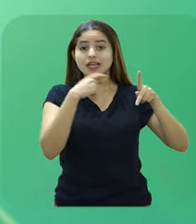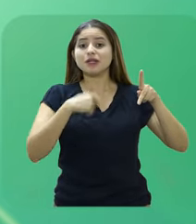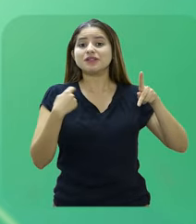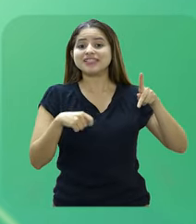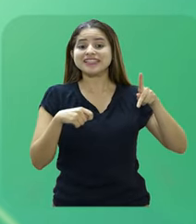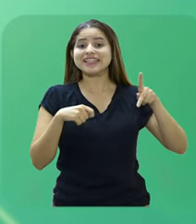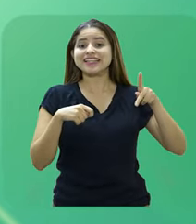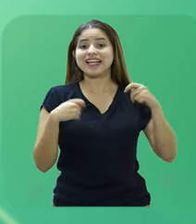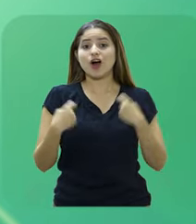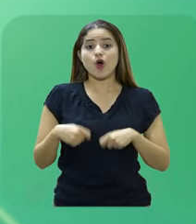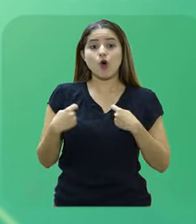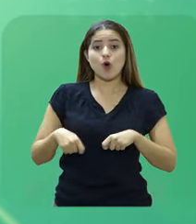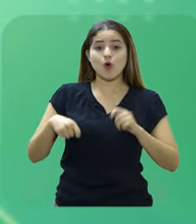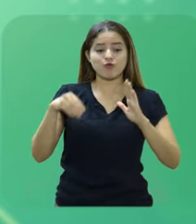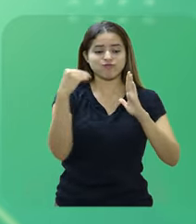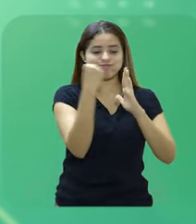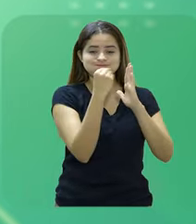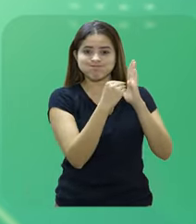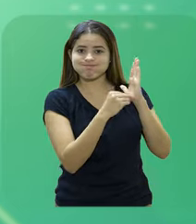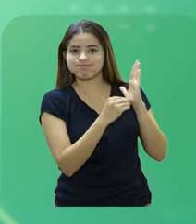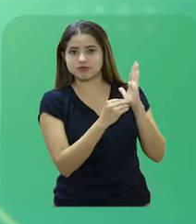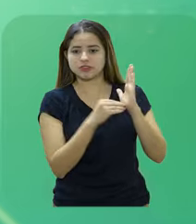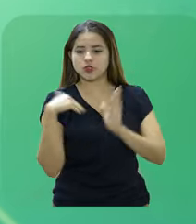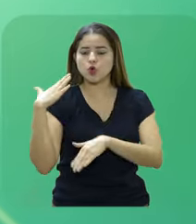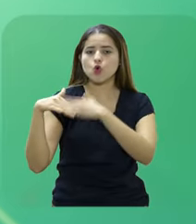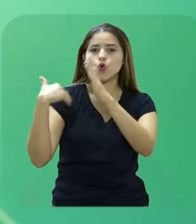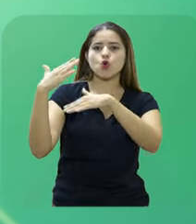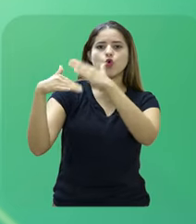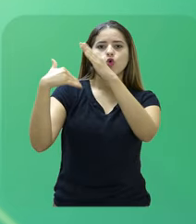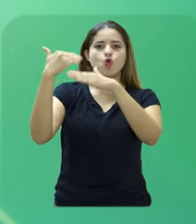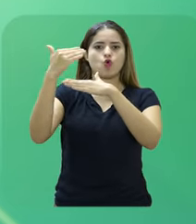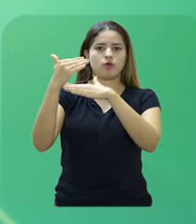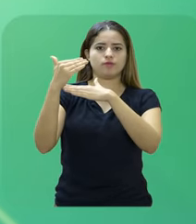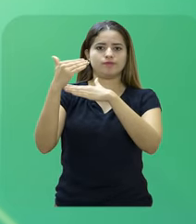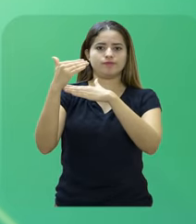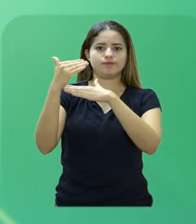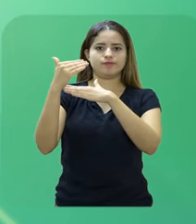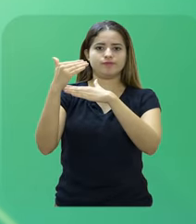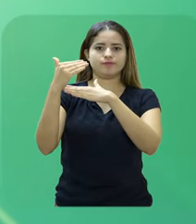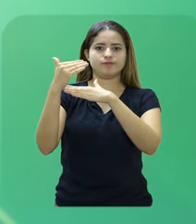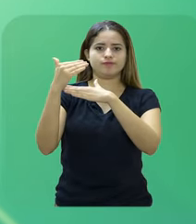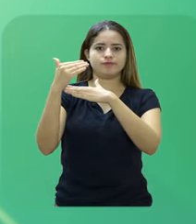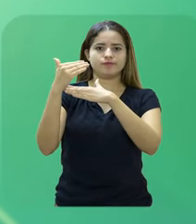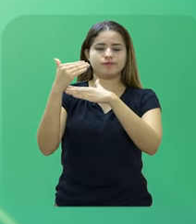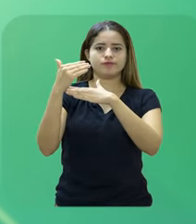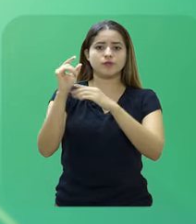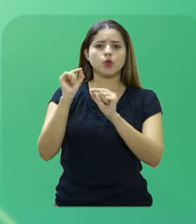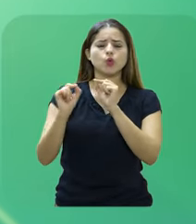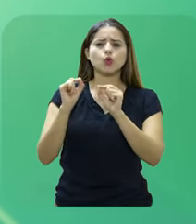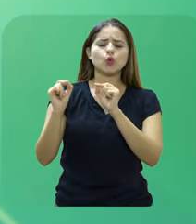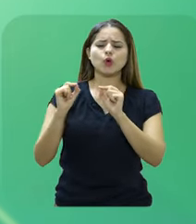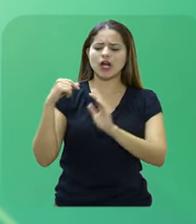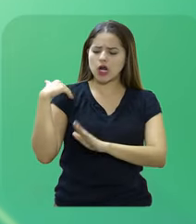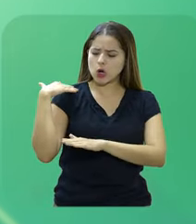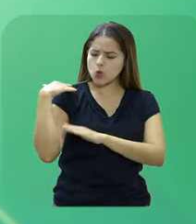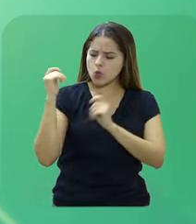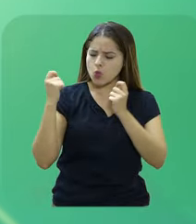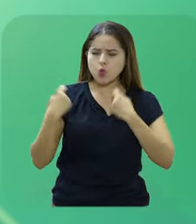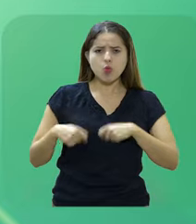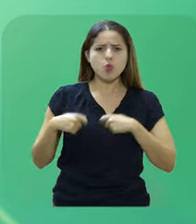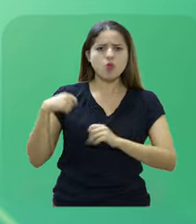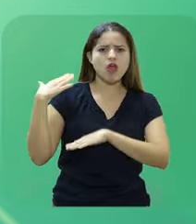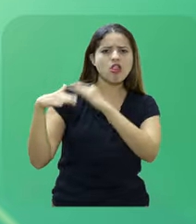necessário para que o servidor consiga exercer o seu cargo, função e atividades de modo a